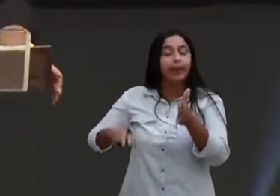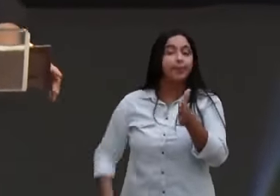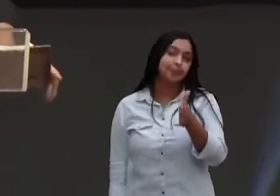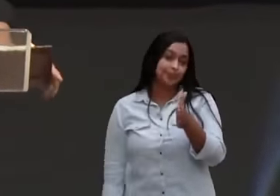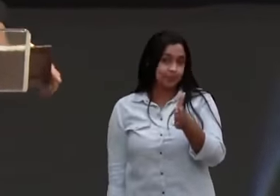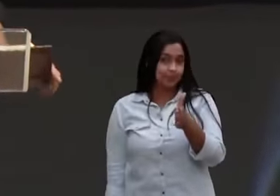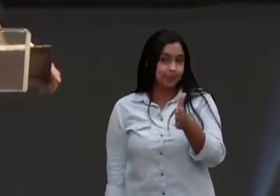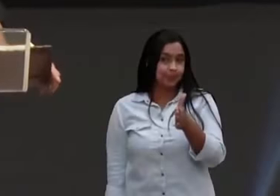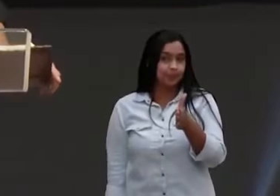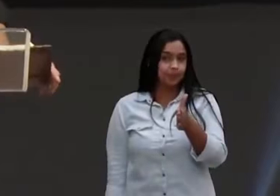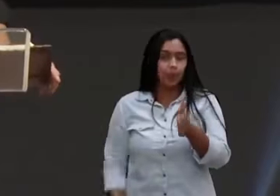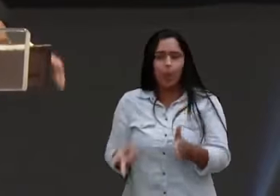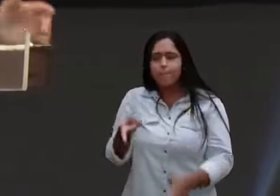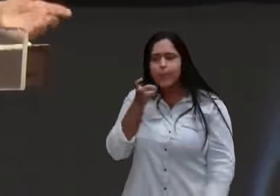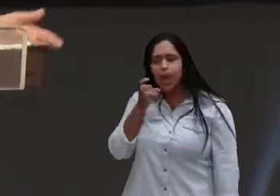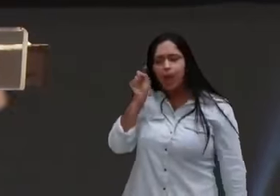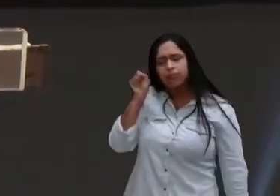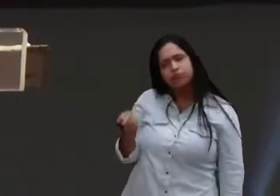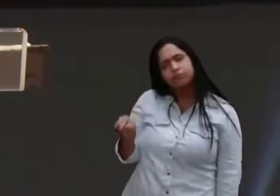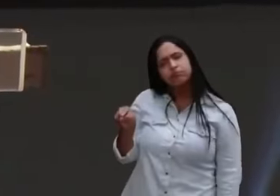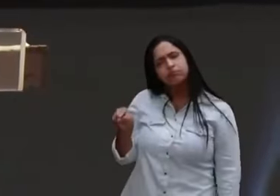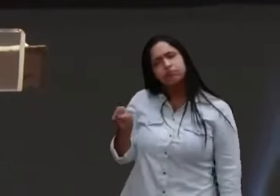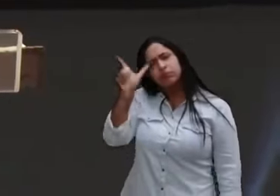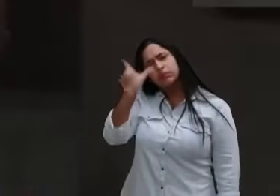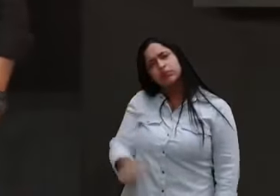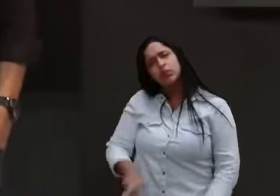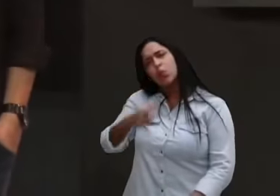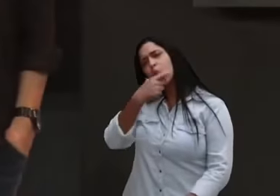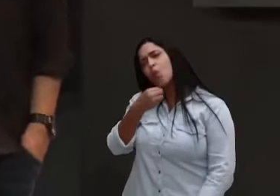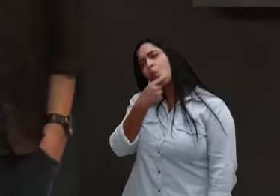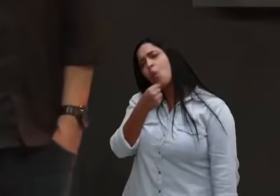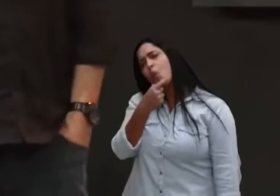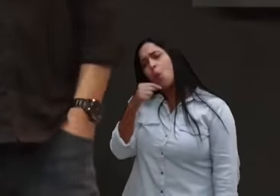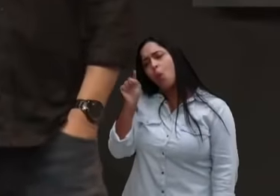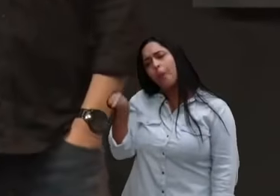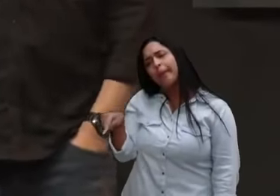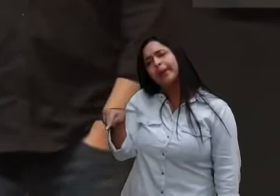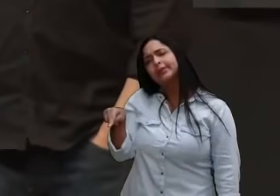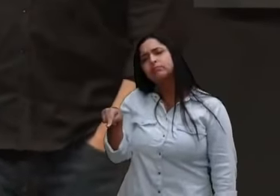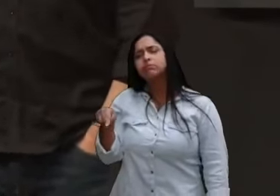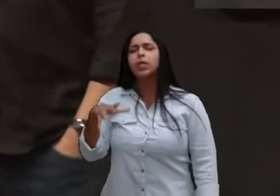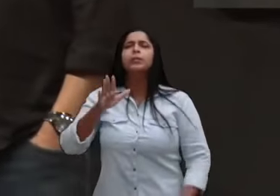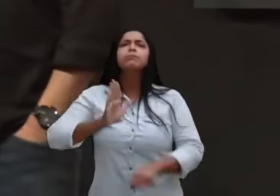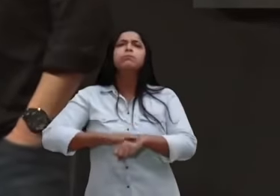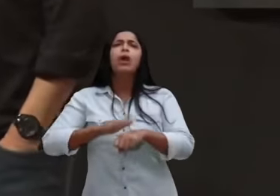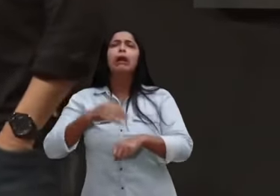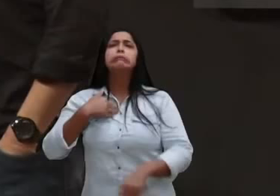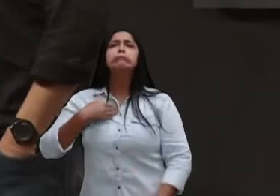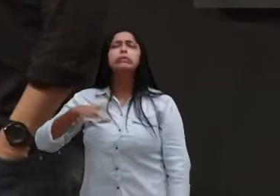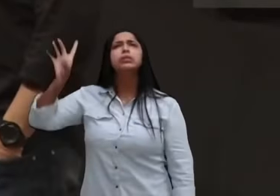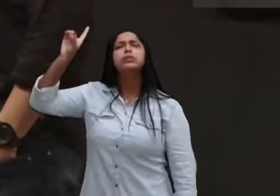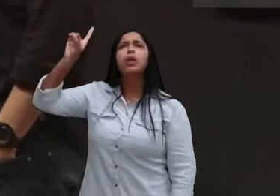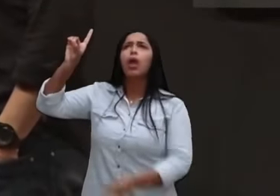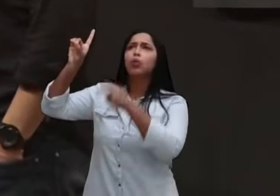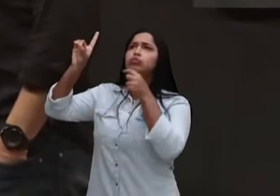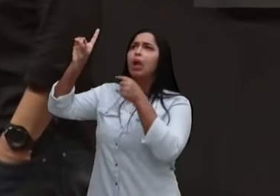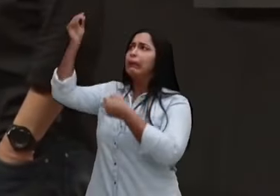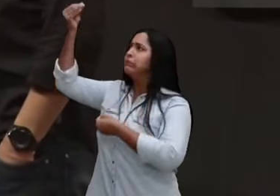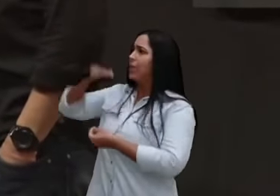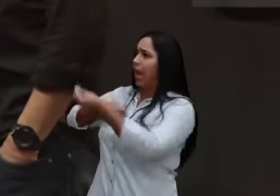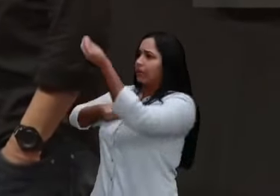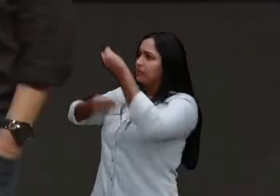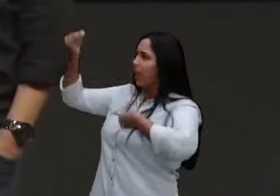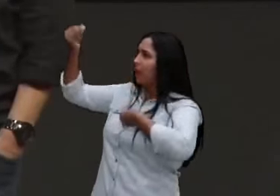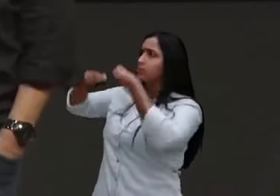perspectiva de um homem que fala, já que Deus faz isso por mim, o que eu faço por Ele?